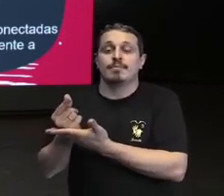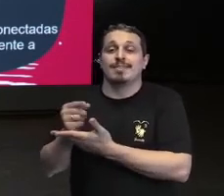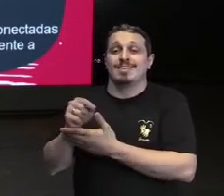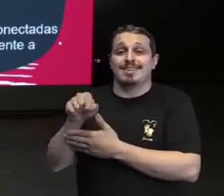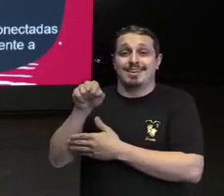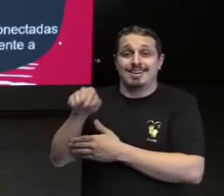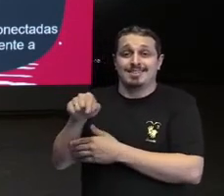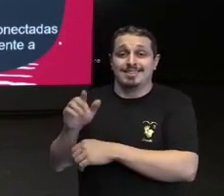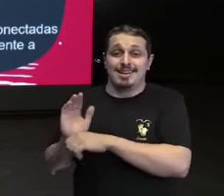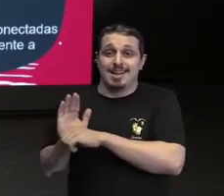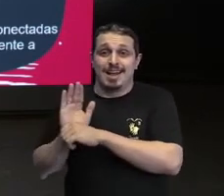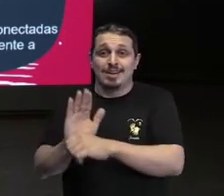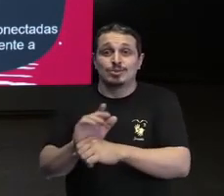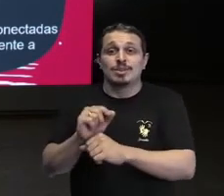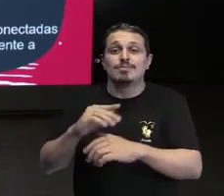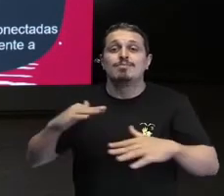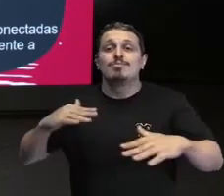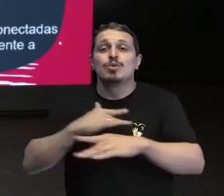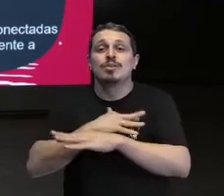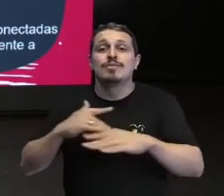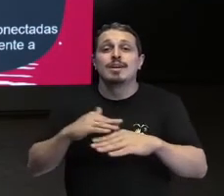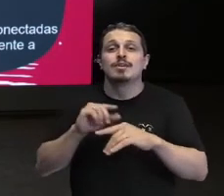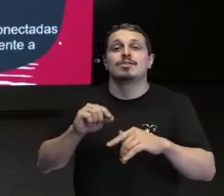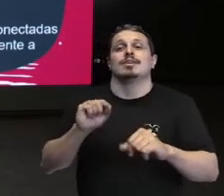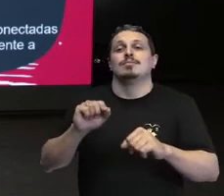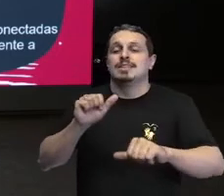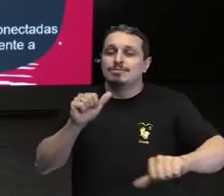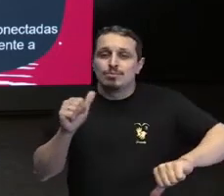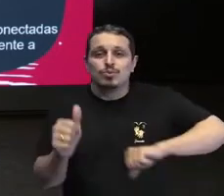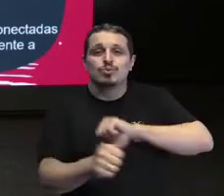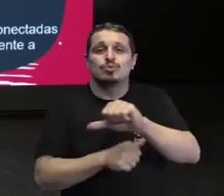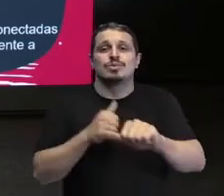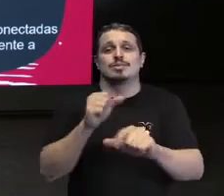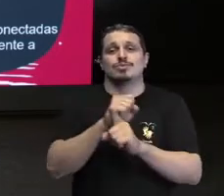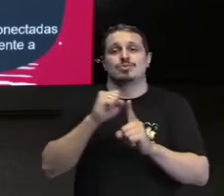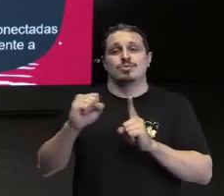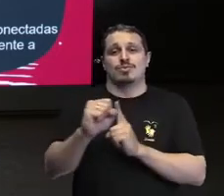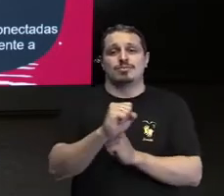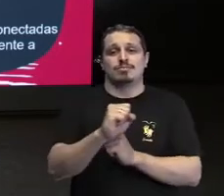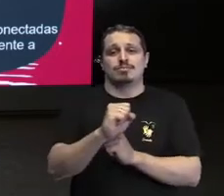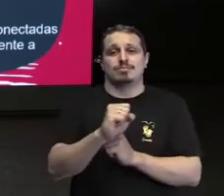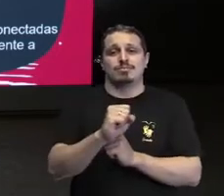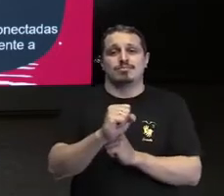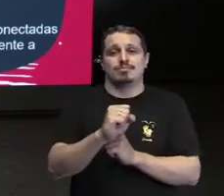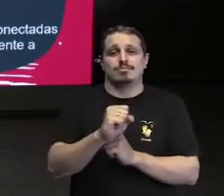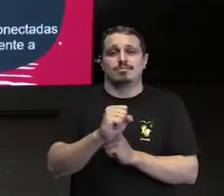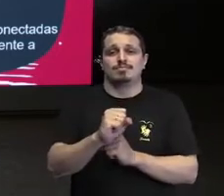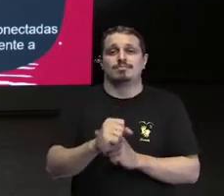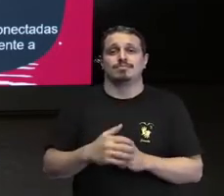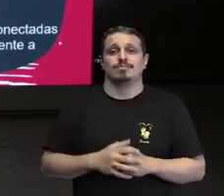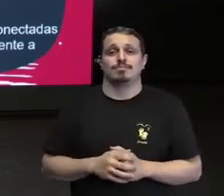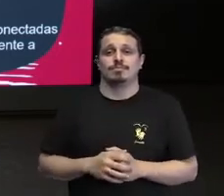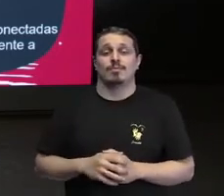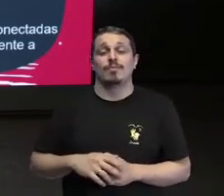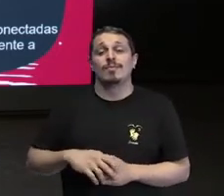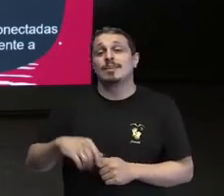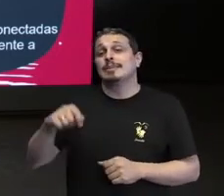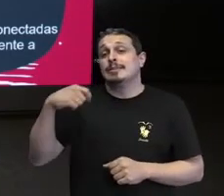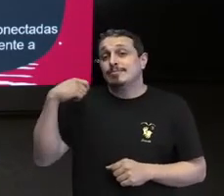e para a gente gerar essa essa transformação e essa mudança na sociedade a gente precisa